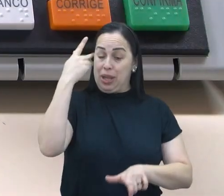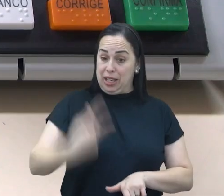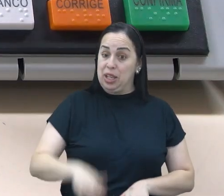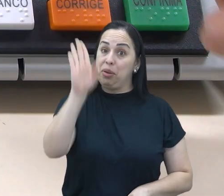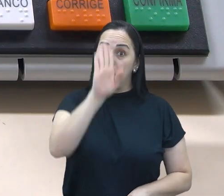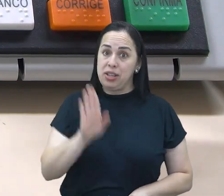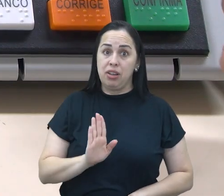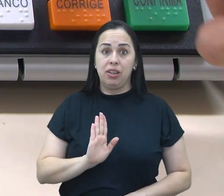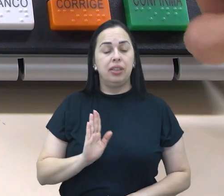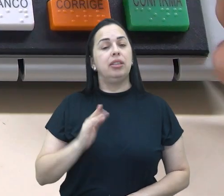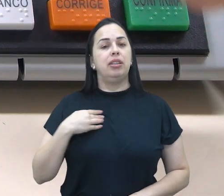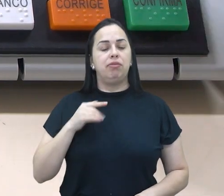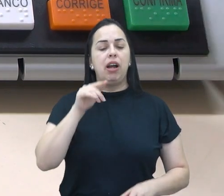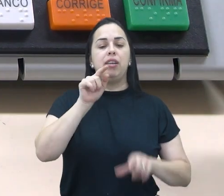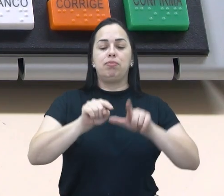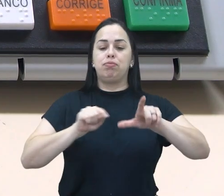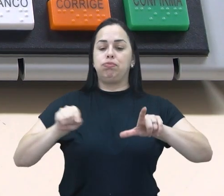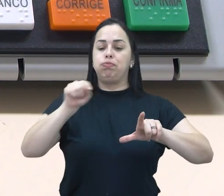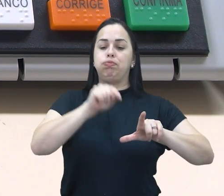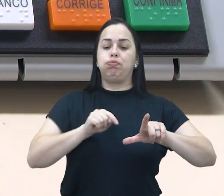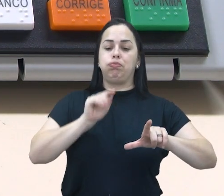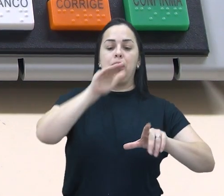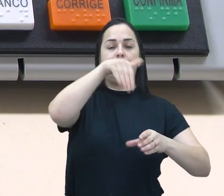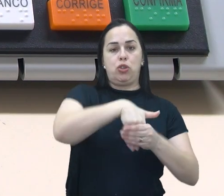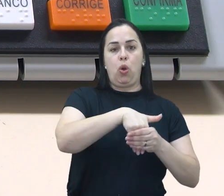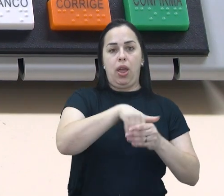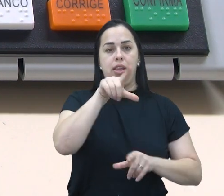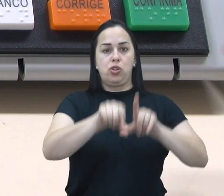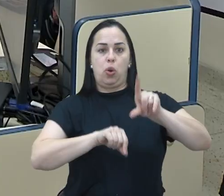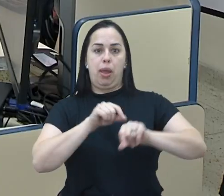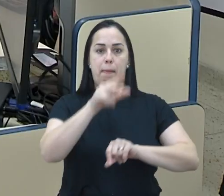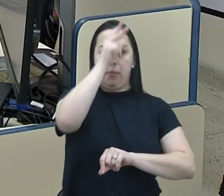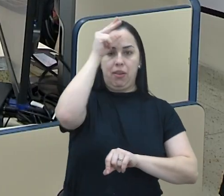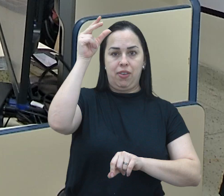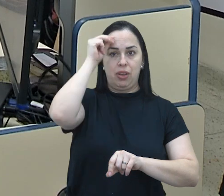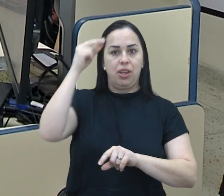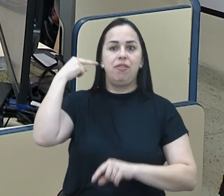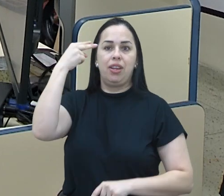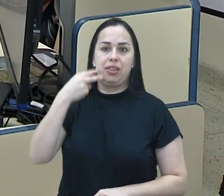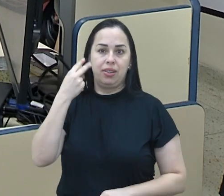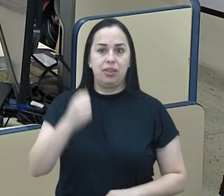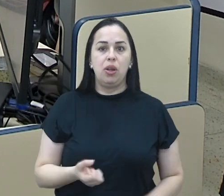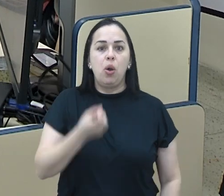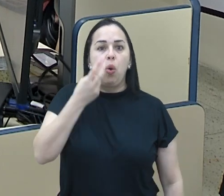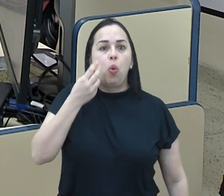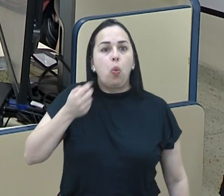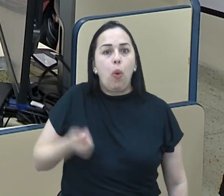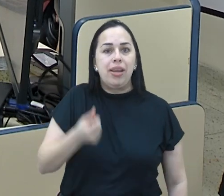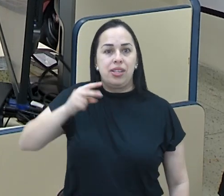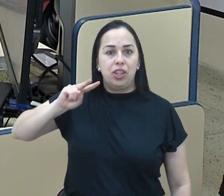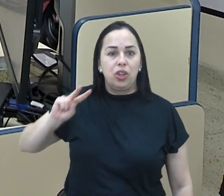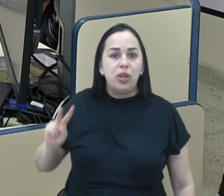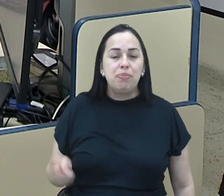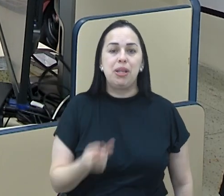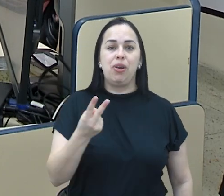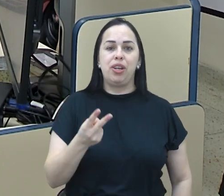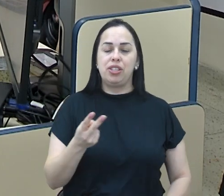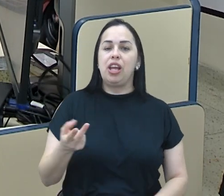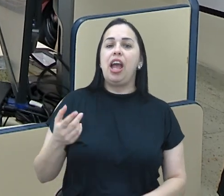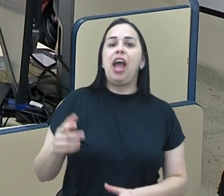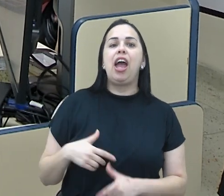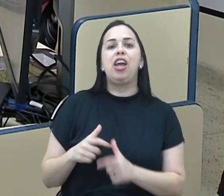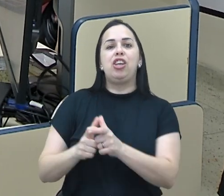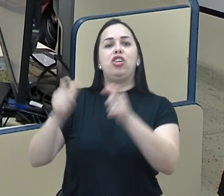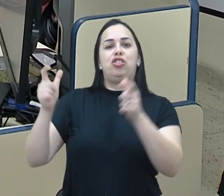irão às urnas eleger os próximos prefeitos e vereadores. Quase 2 milhões são jovens de 16 e